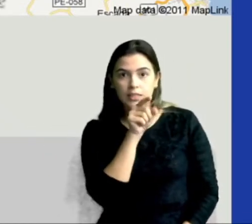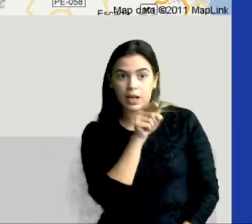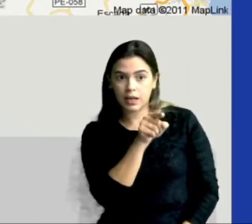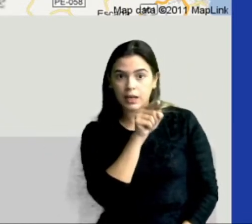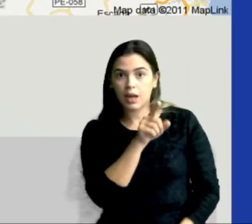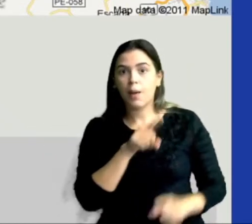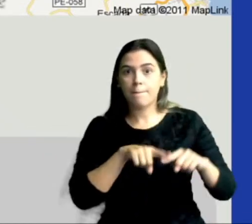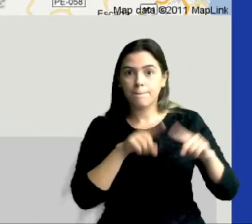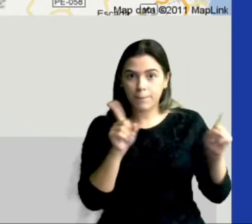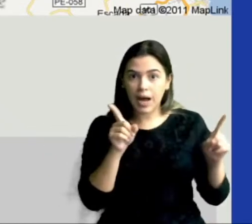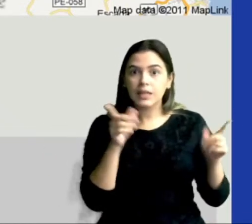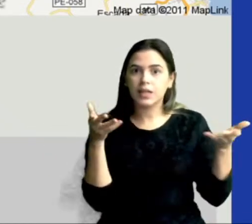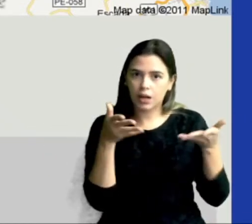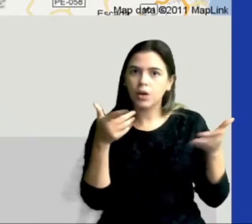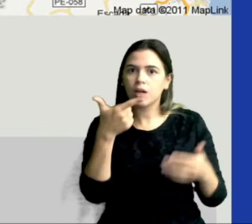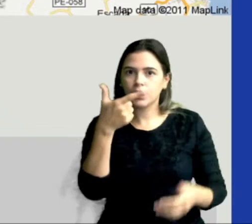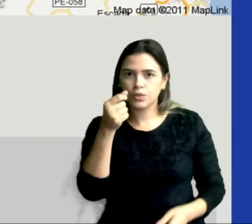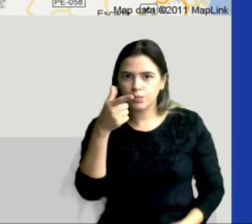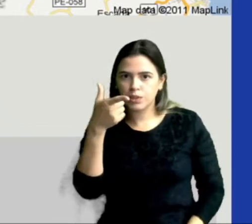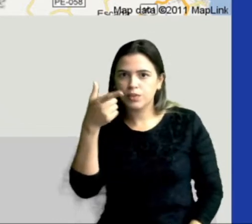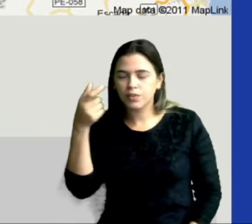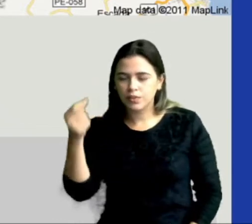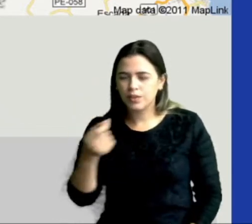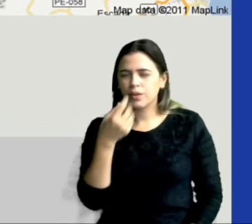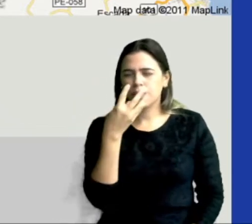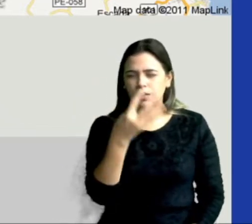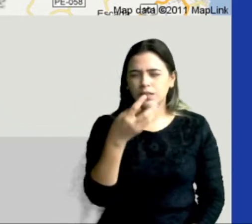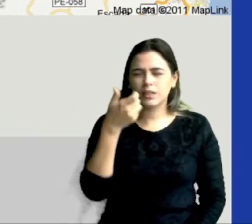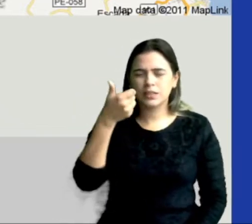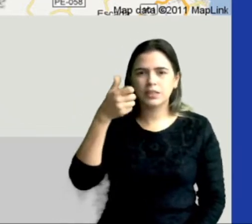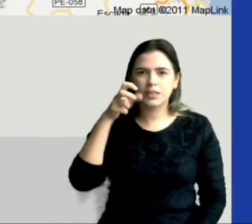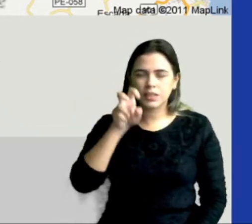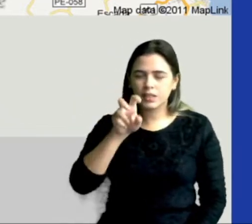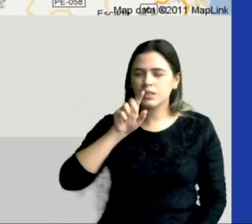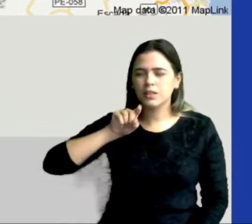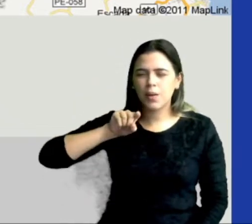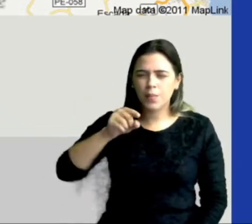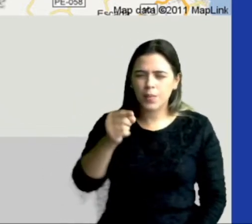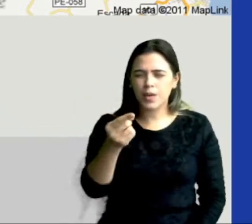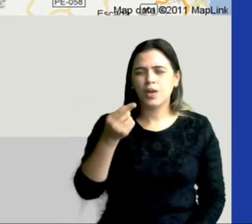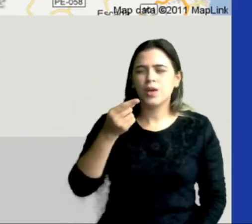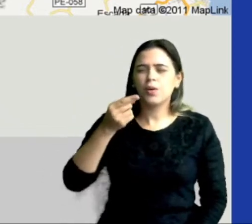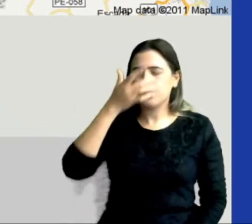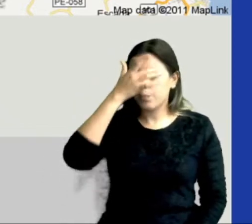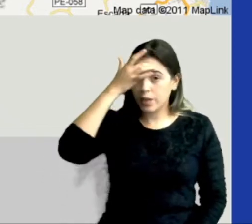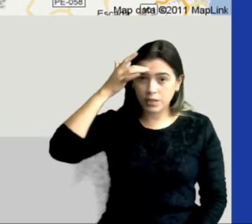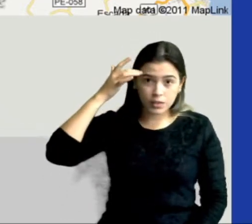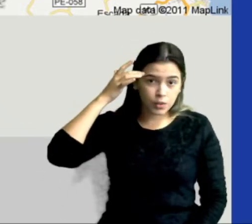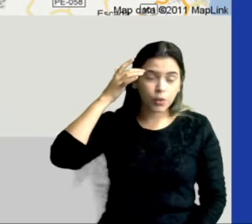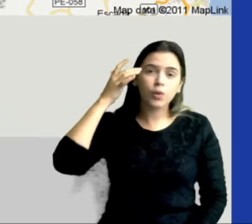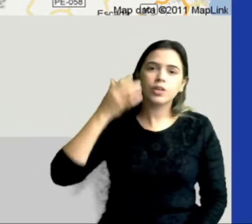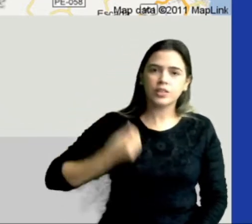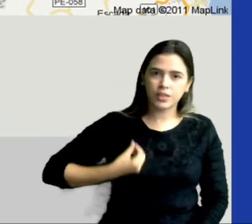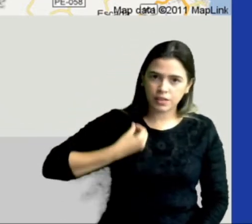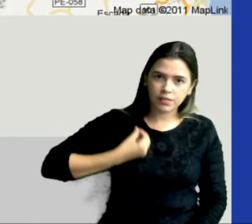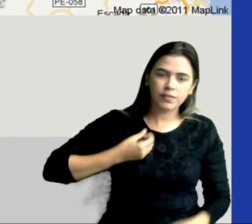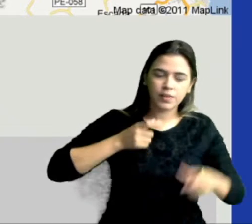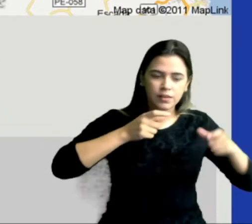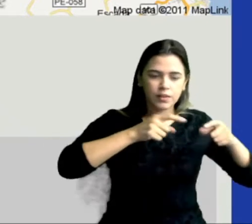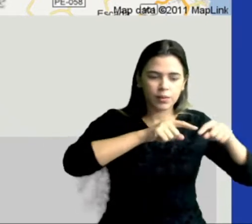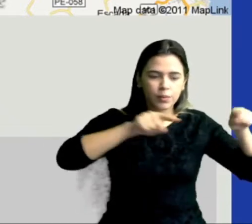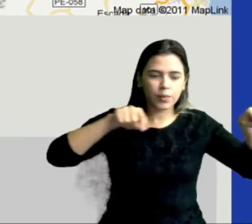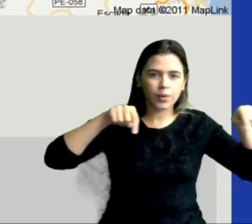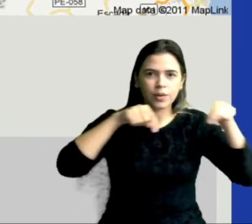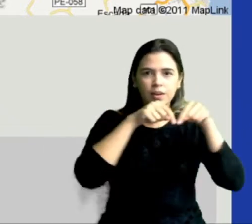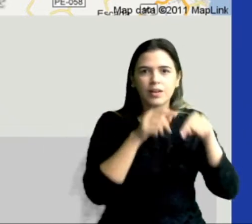aquela densidade demográfica 2020, de 415,5 habitantes por quilômetros quadrados. Na aula